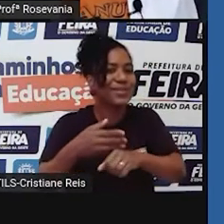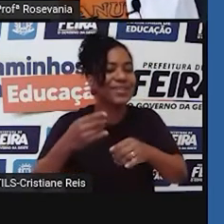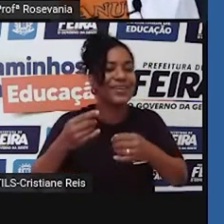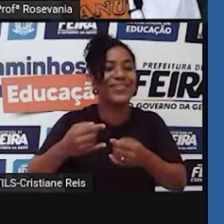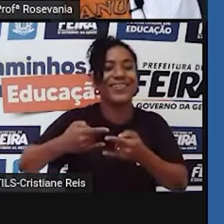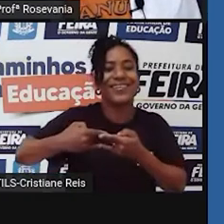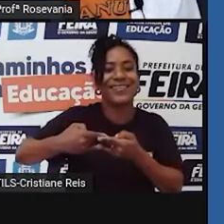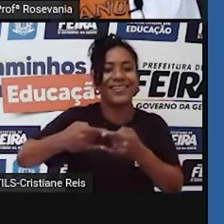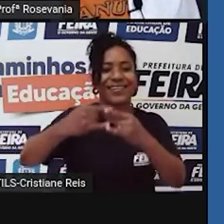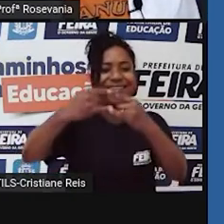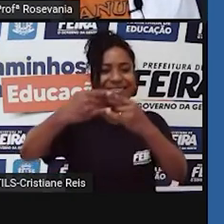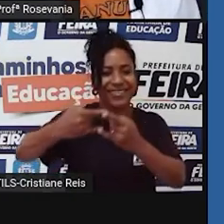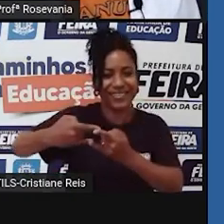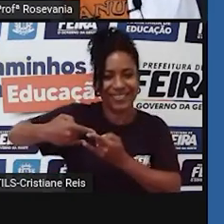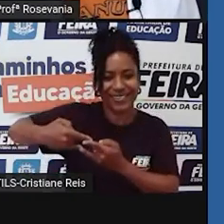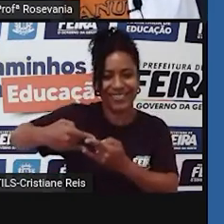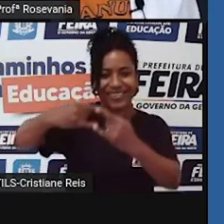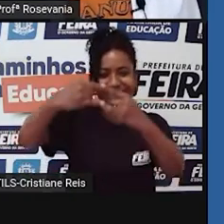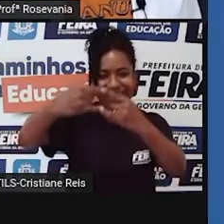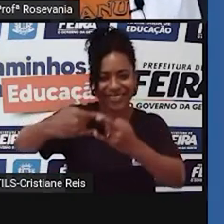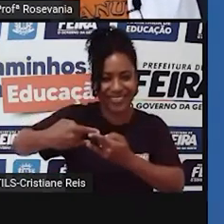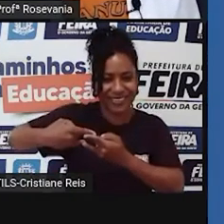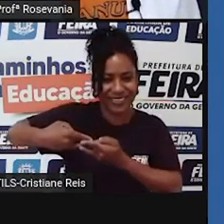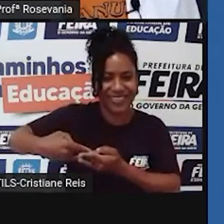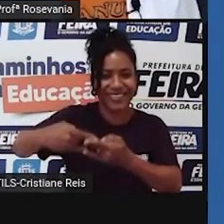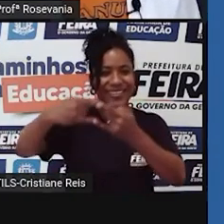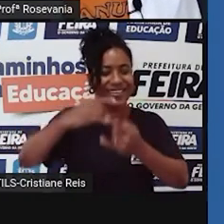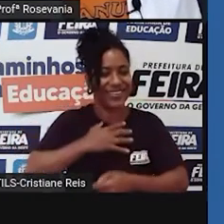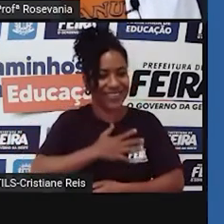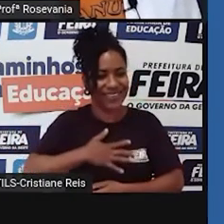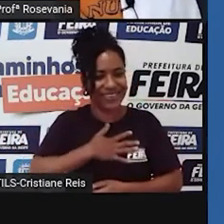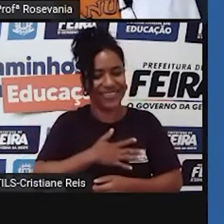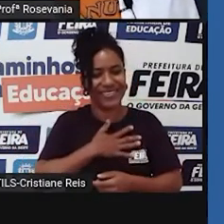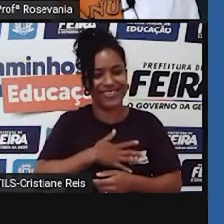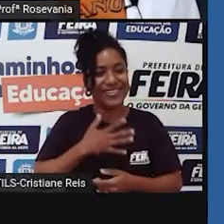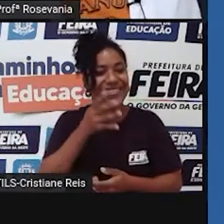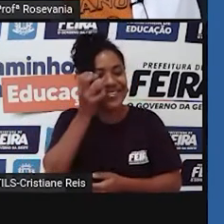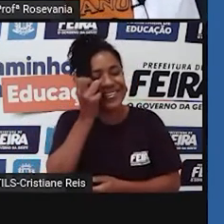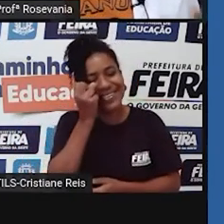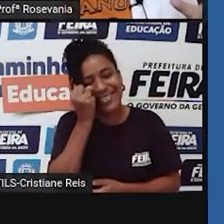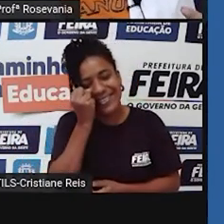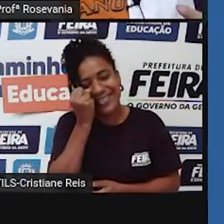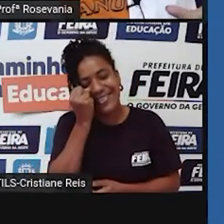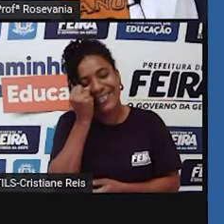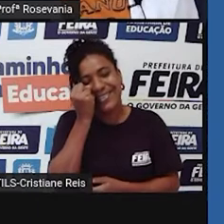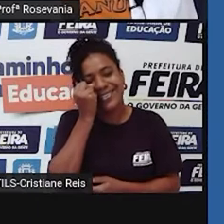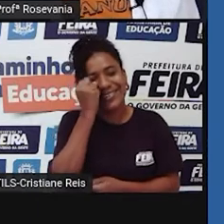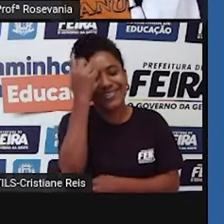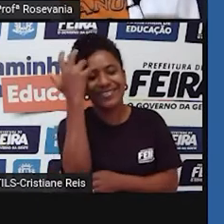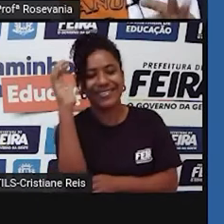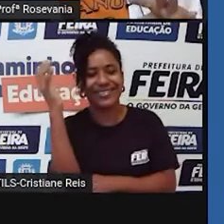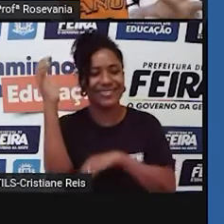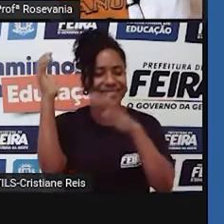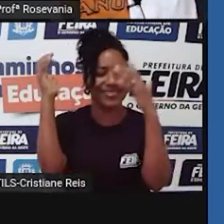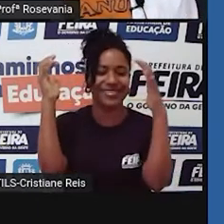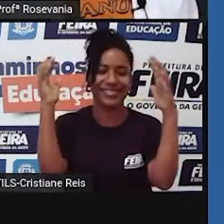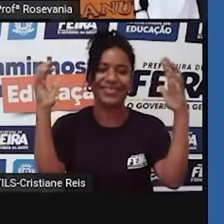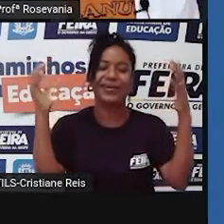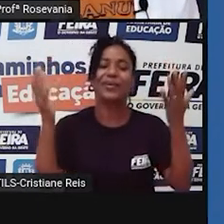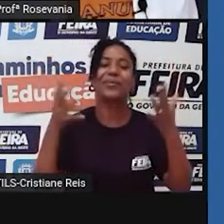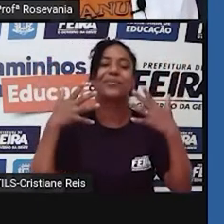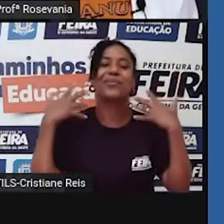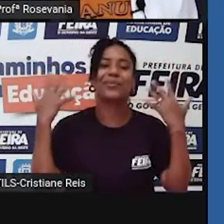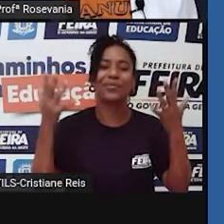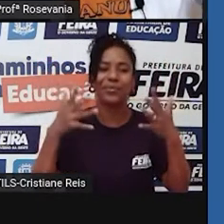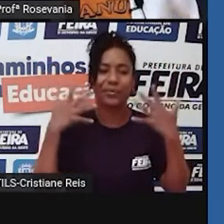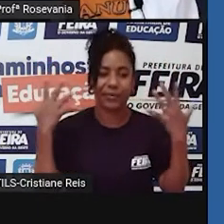dormir numa redezinha, né, e principalmente com a sombrazinha de coco ali nesse espaço. Então, esse hábito de